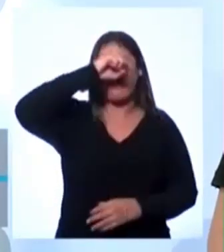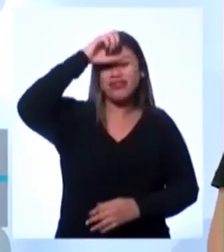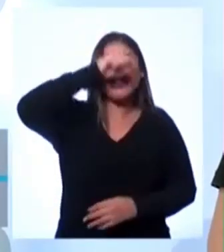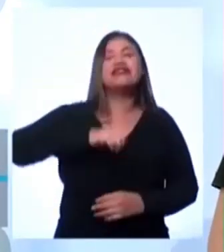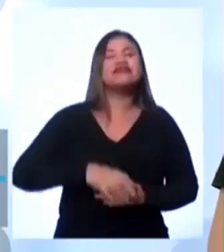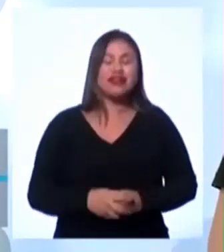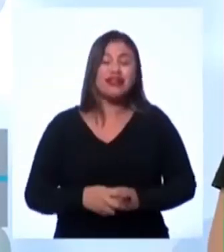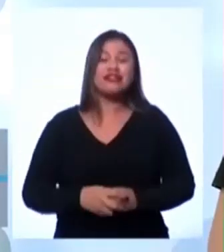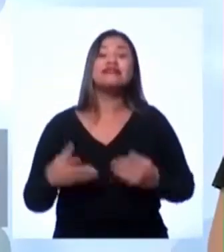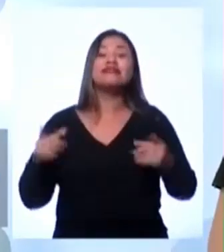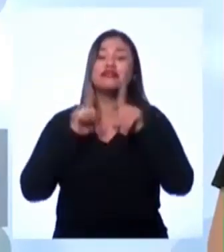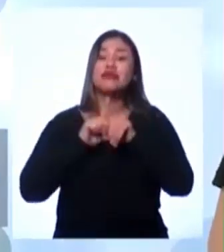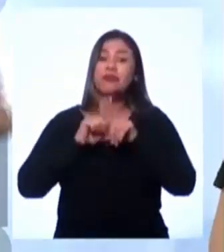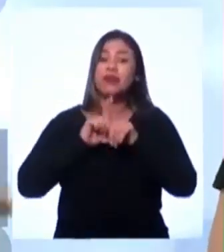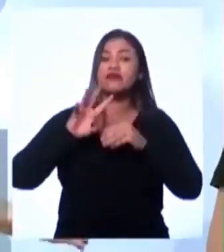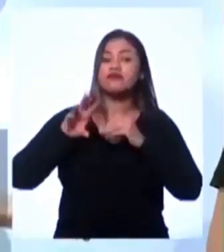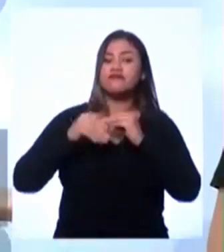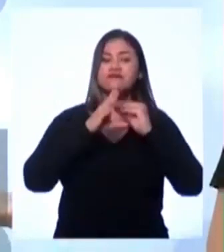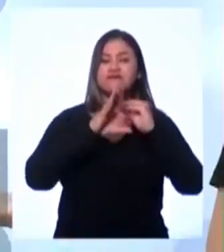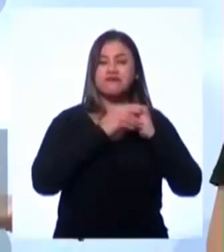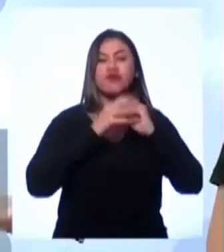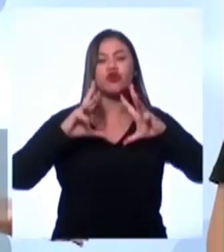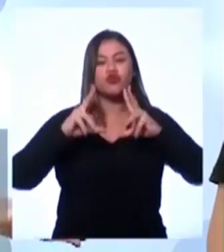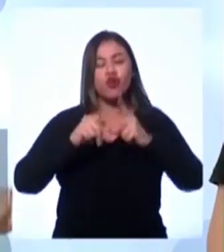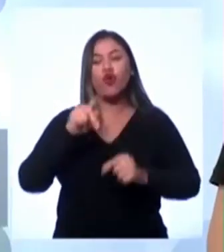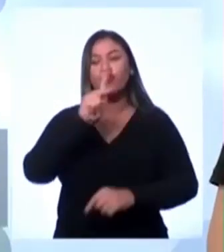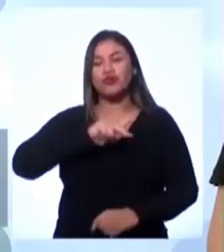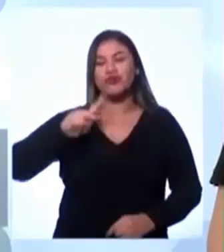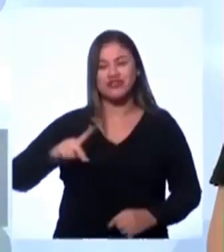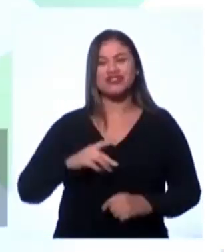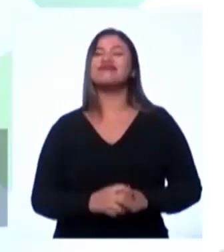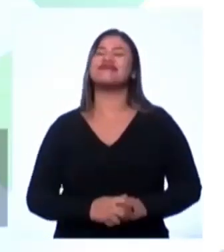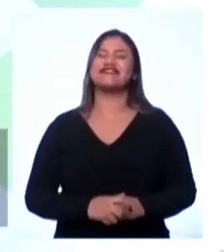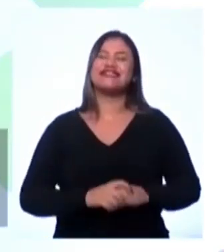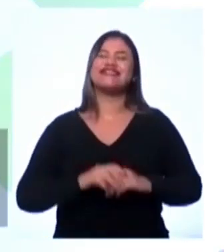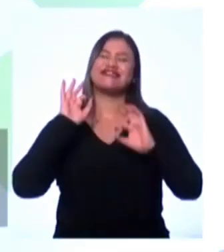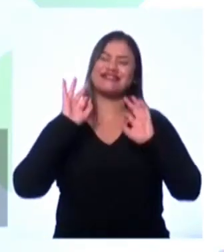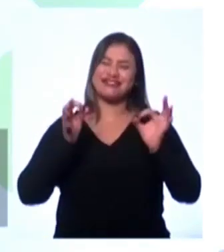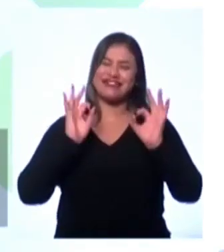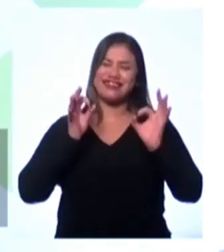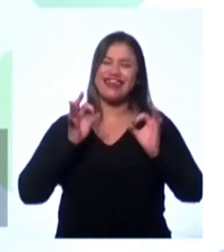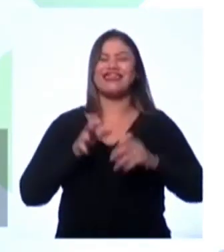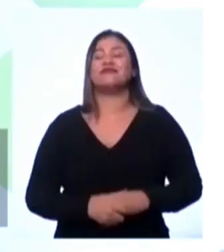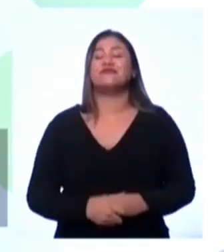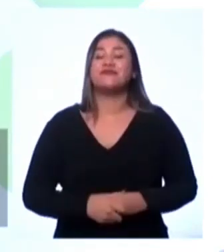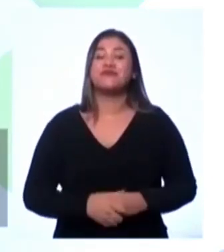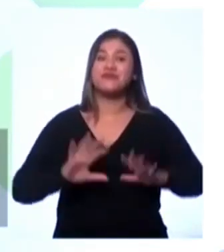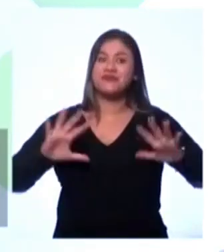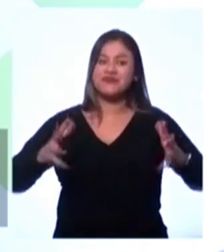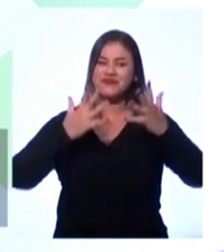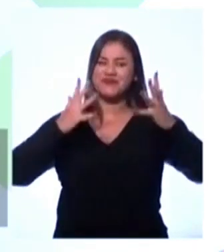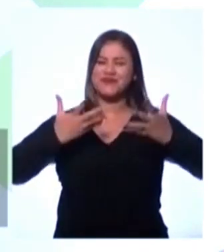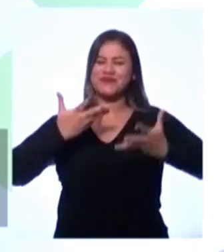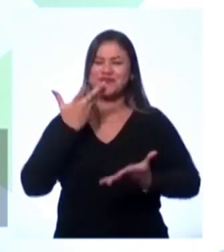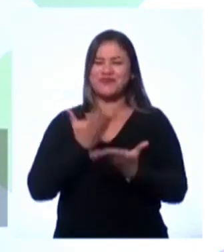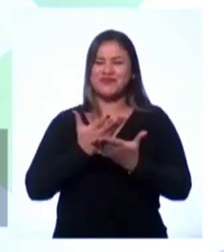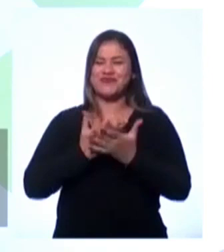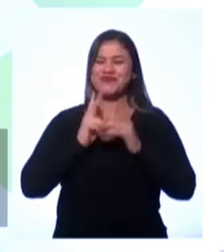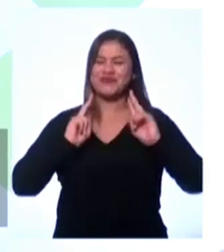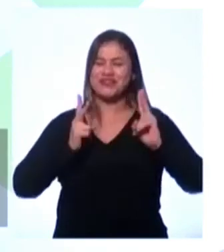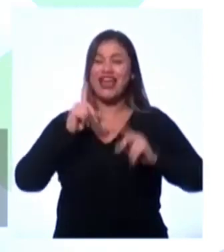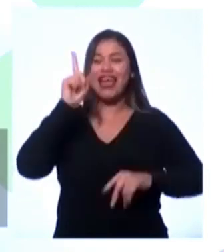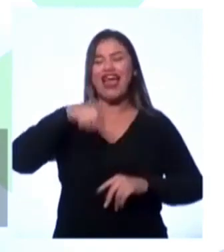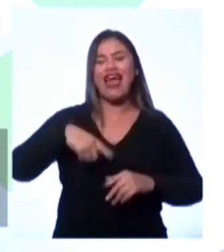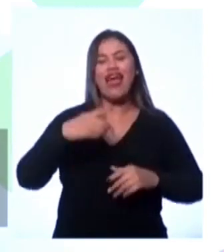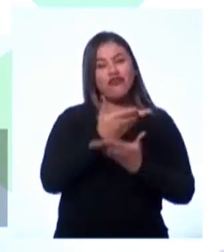também somando as vozes dos nossos colegas professores. Exatamente, né? O que enriquece essa aula sempre são os